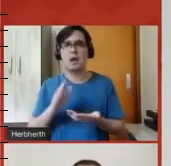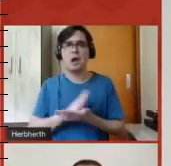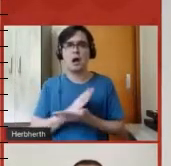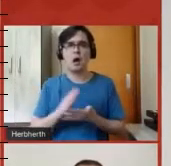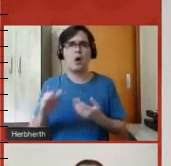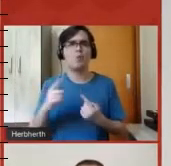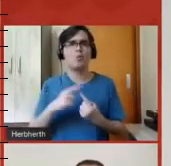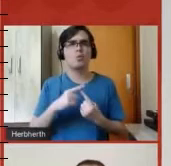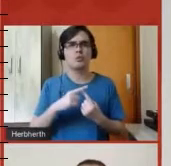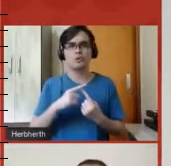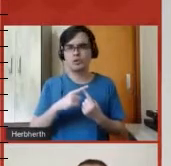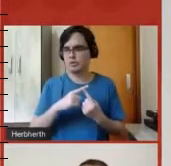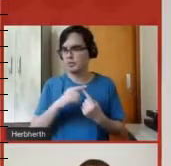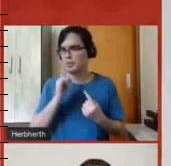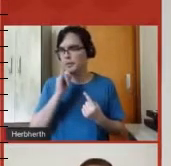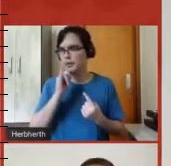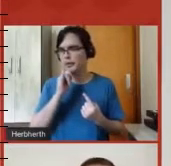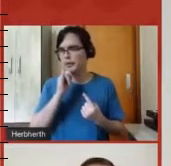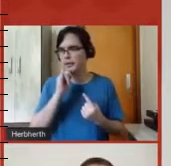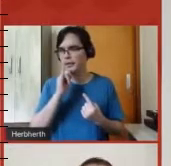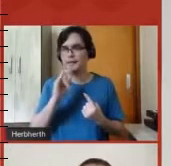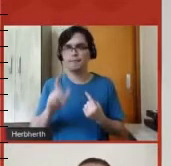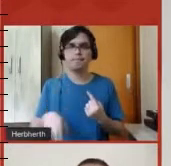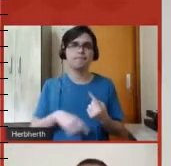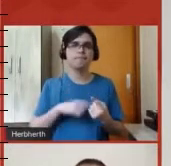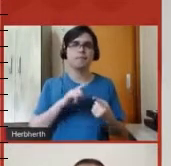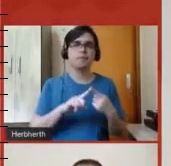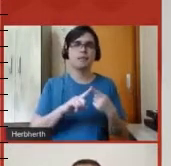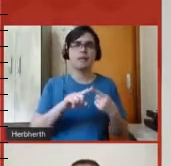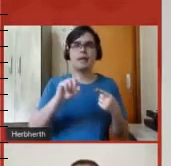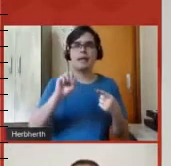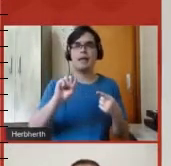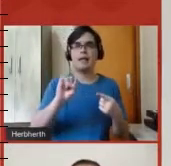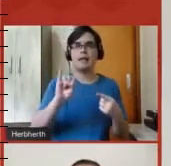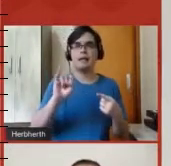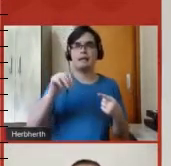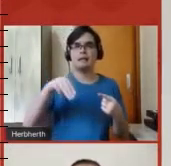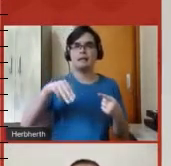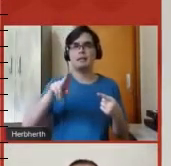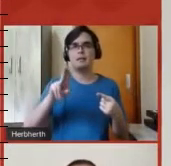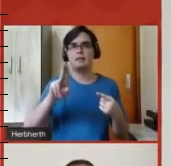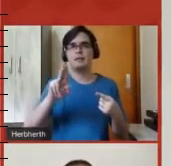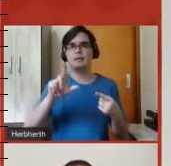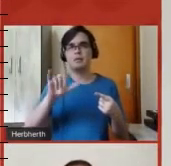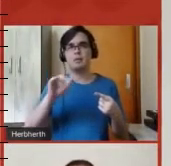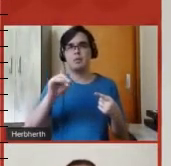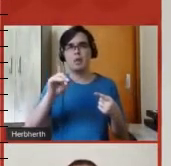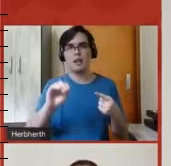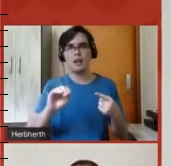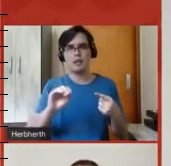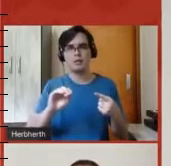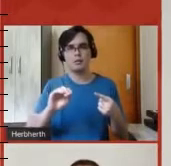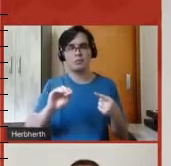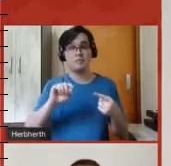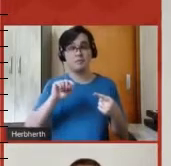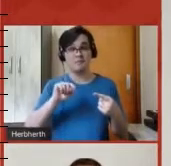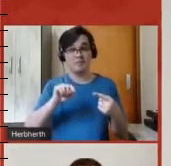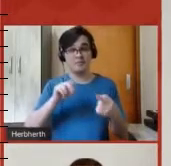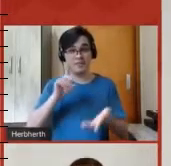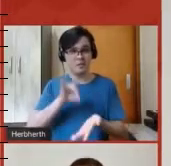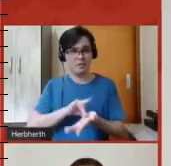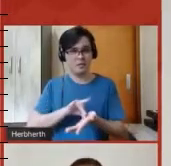avaliação. Nós tínhamos o que nós chamávamos de simulados. Simulados, na verdade, eles não eram avaliativos, eram